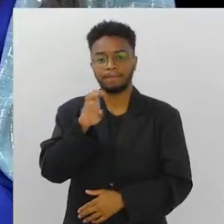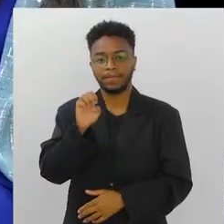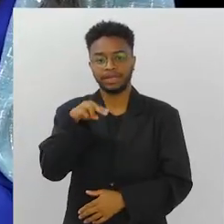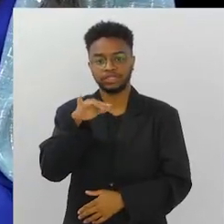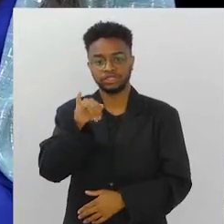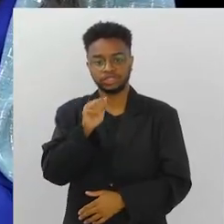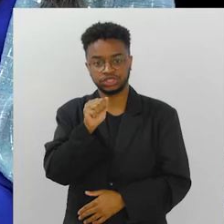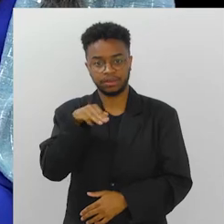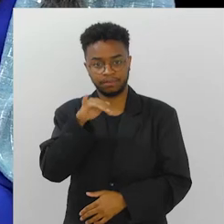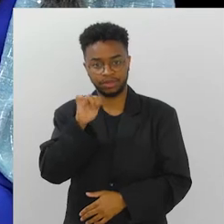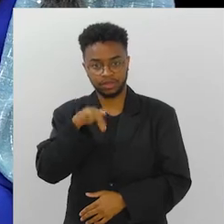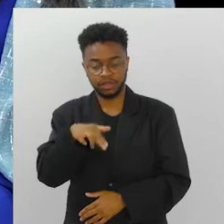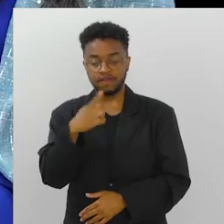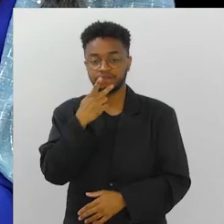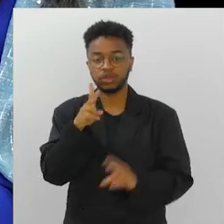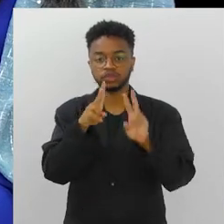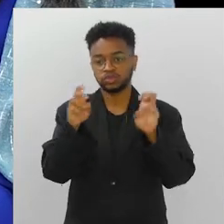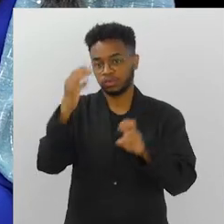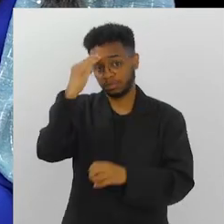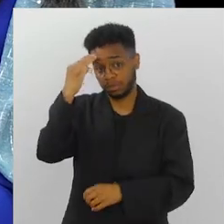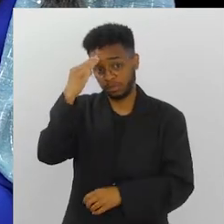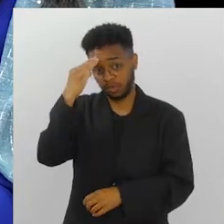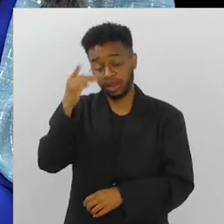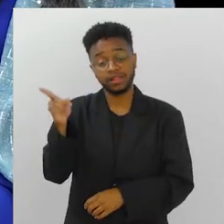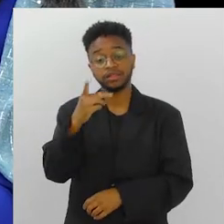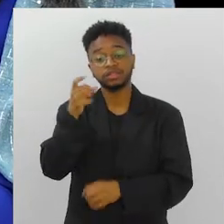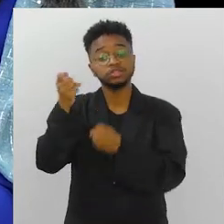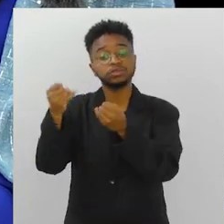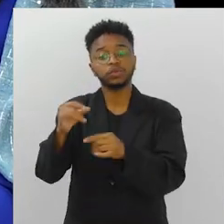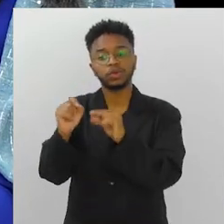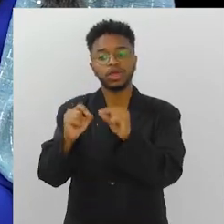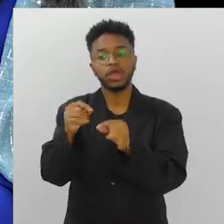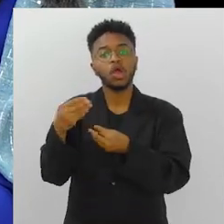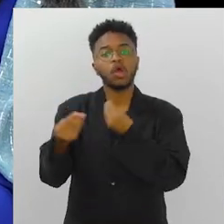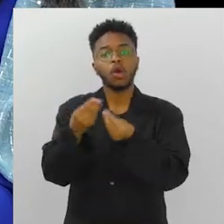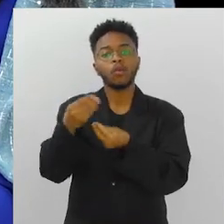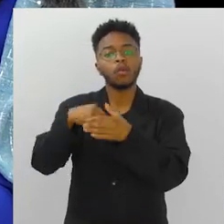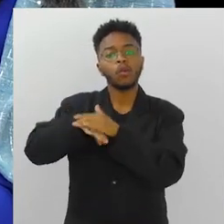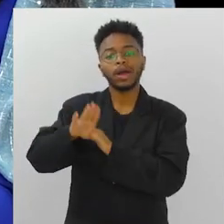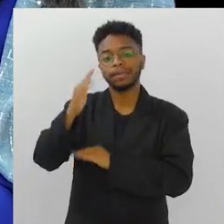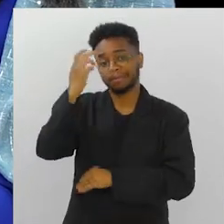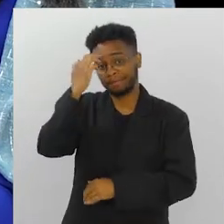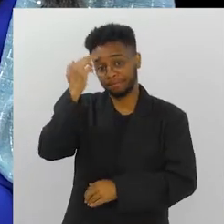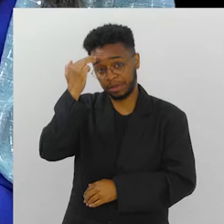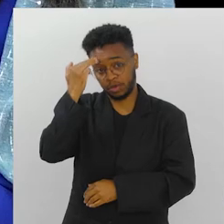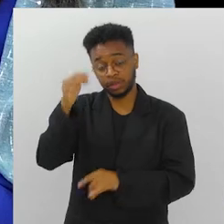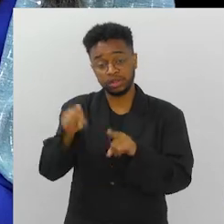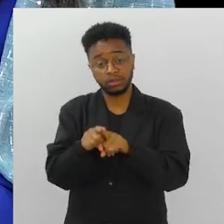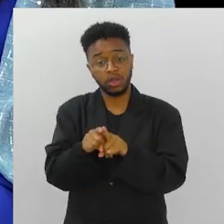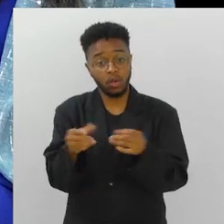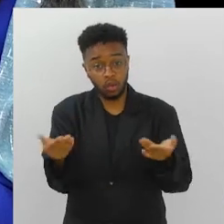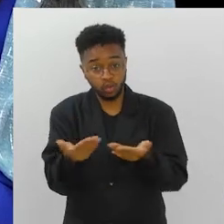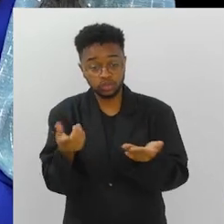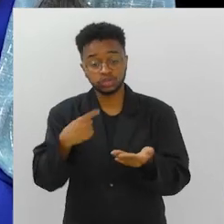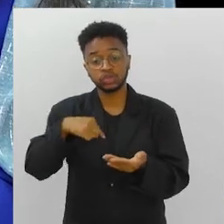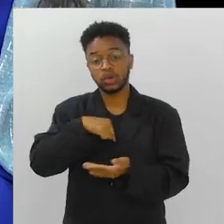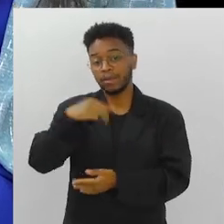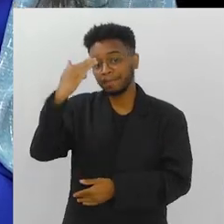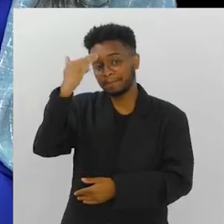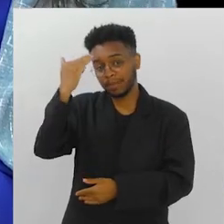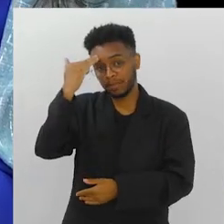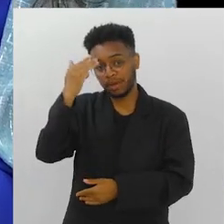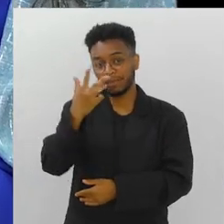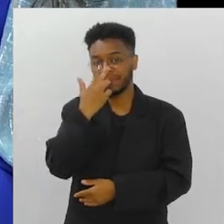sobre memória, que ele fala muito sobre a questão de como você guarda memória. E como hoje em dia, a nossa